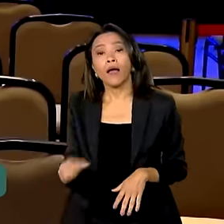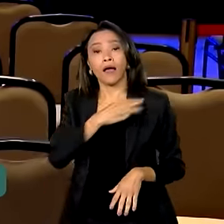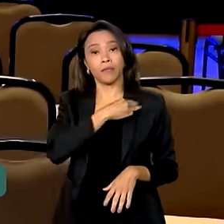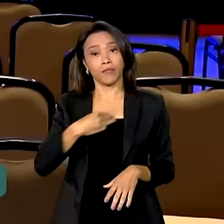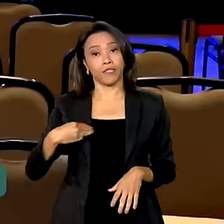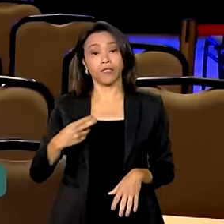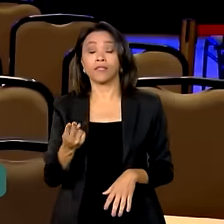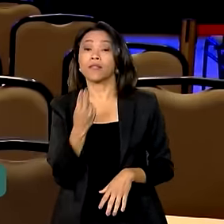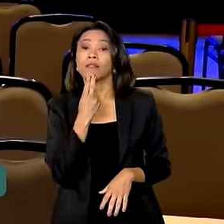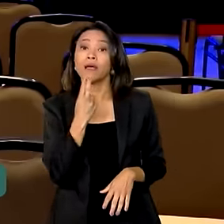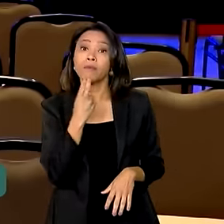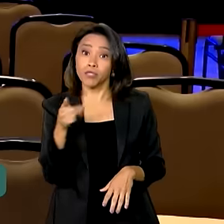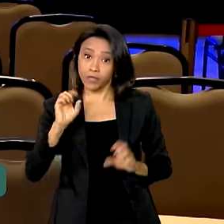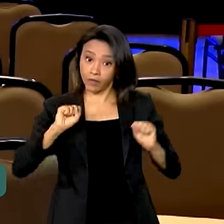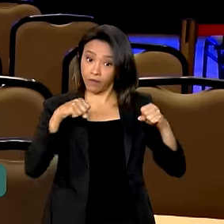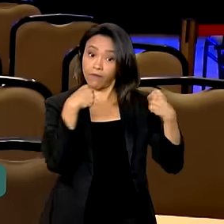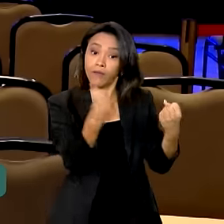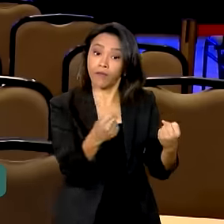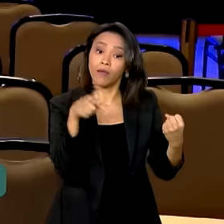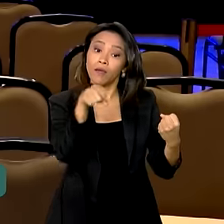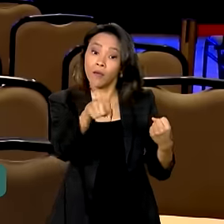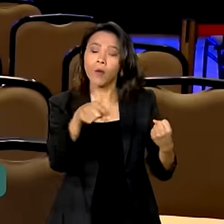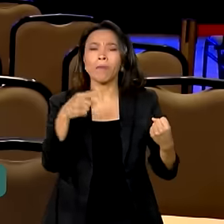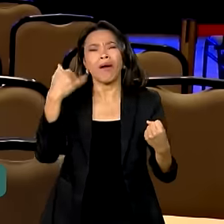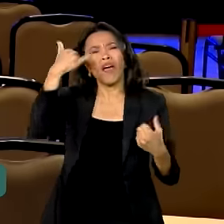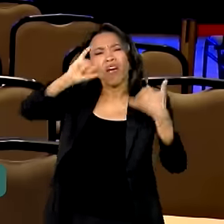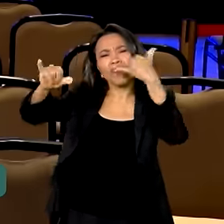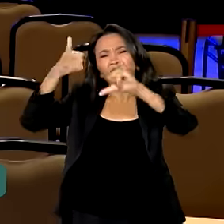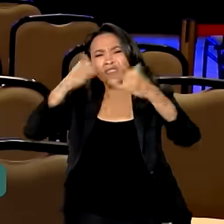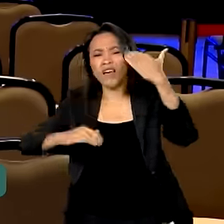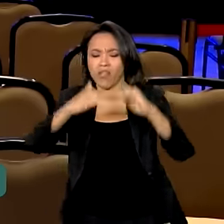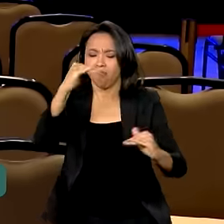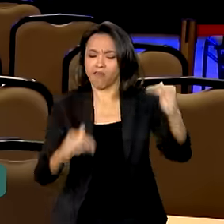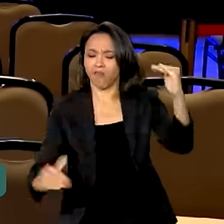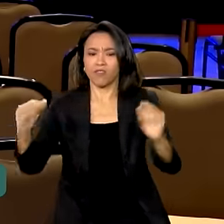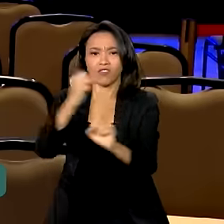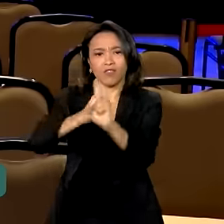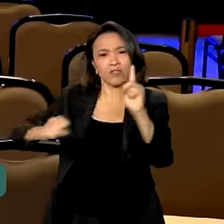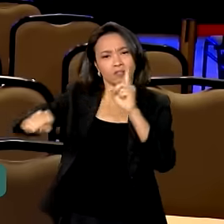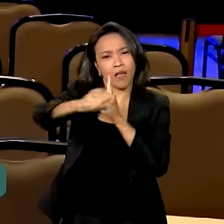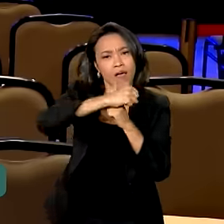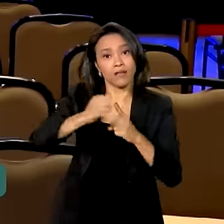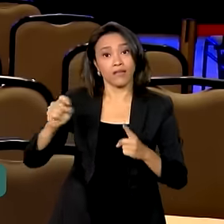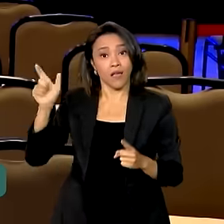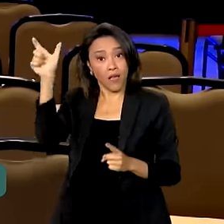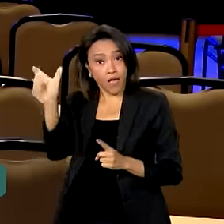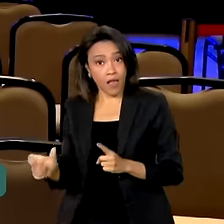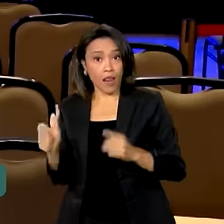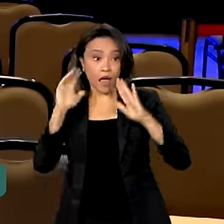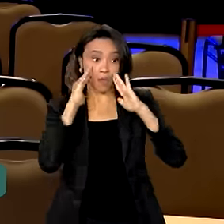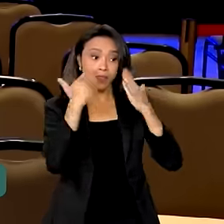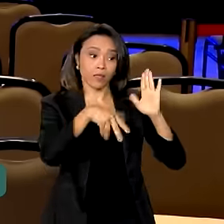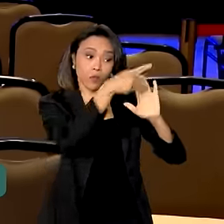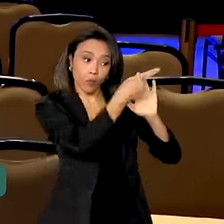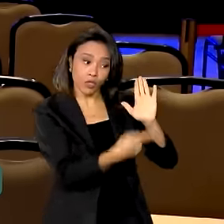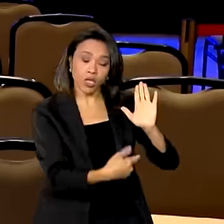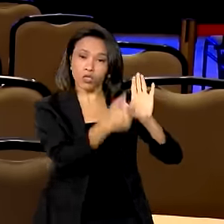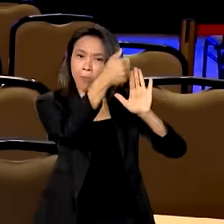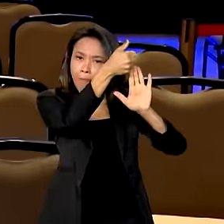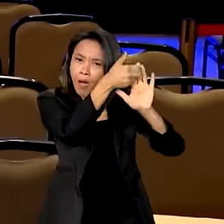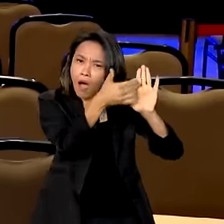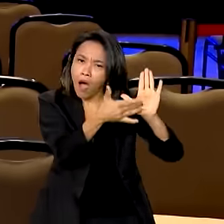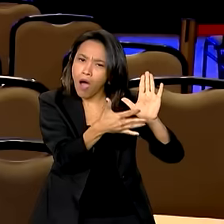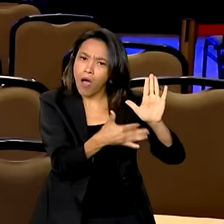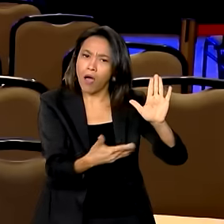América do Sul para combater as desigualdades sociais. A ministra apresentou aos empresários o projeto Rotas de Integração Sul